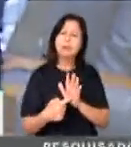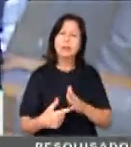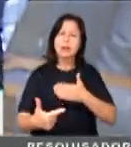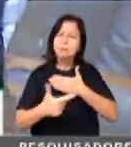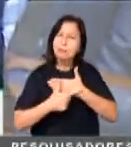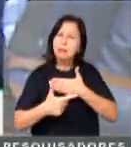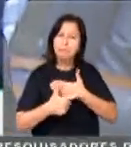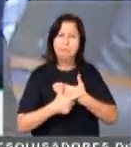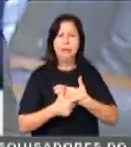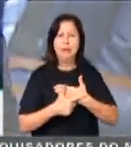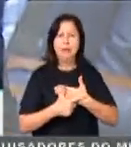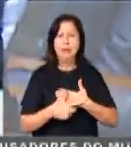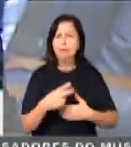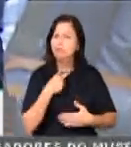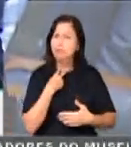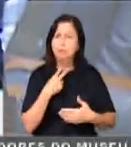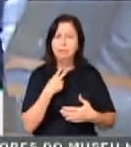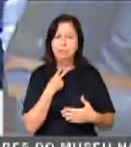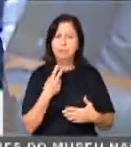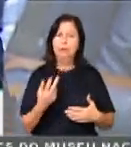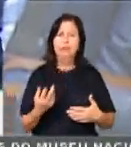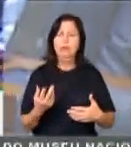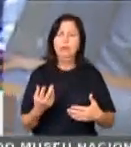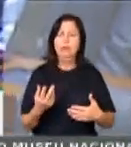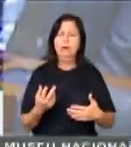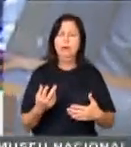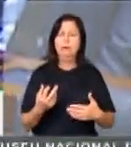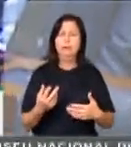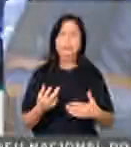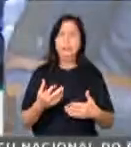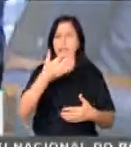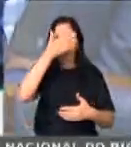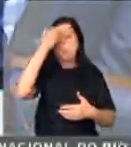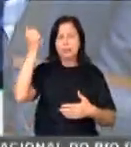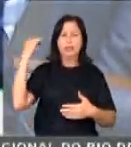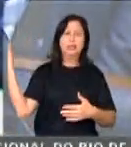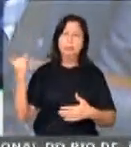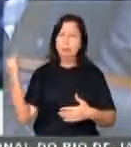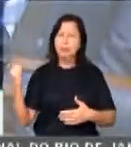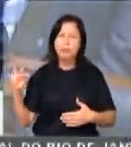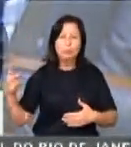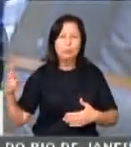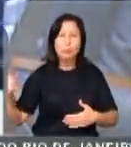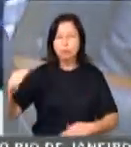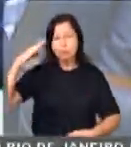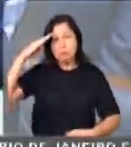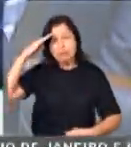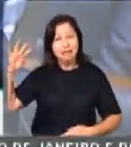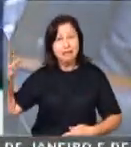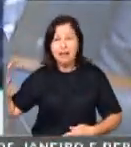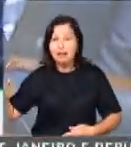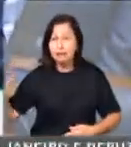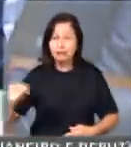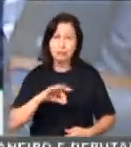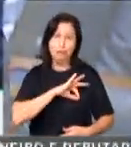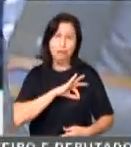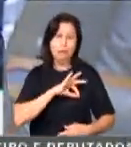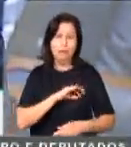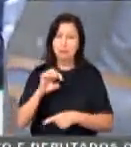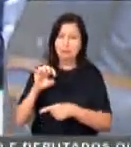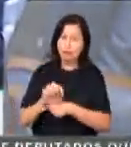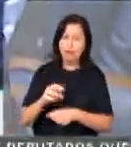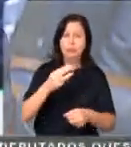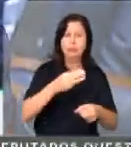intransferível dos militares, seja dos militares federais, dos militares estaduais, das polícias estaduais, da